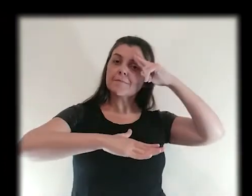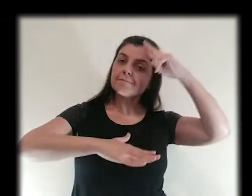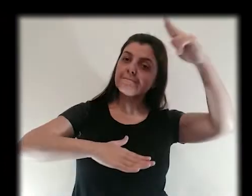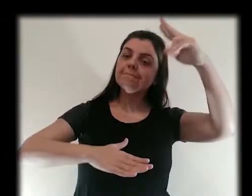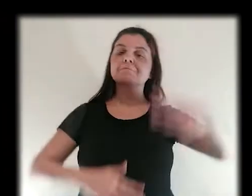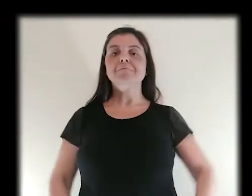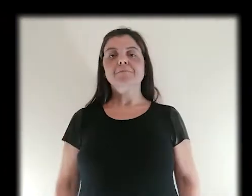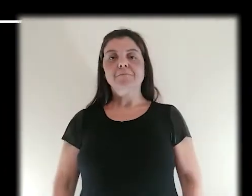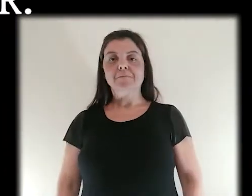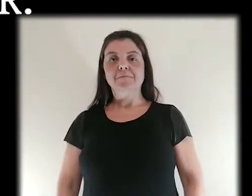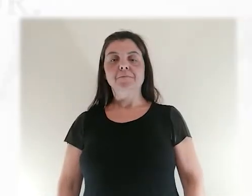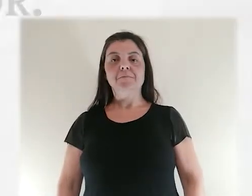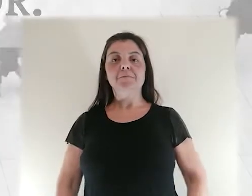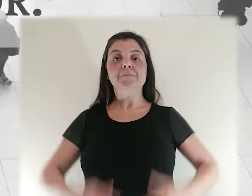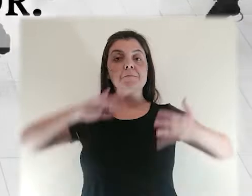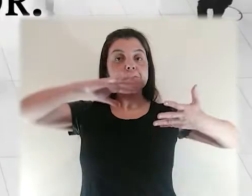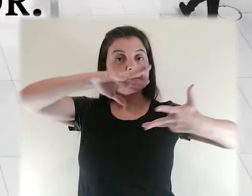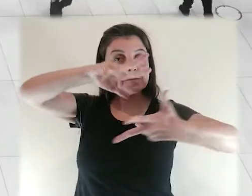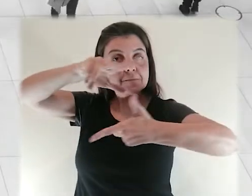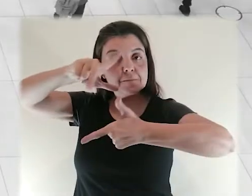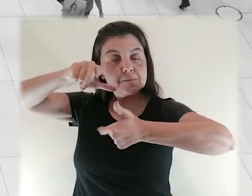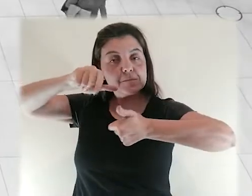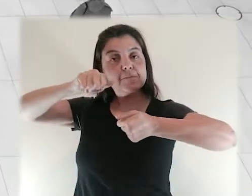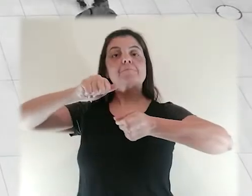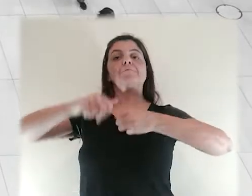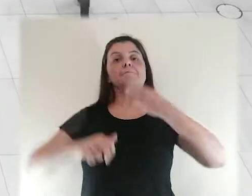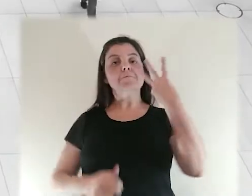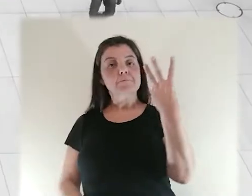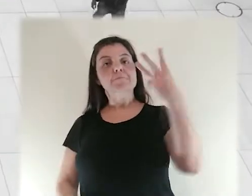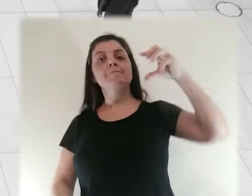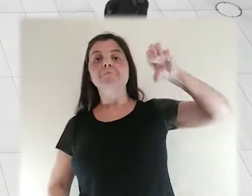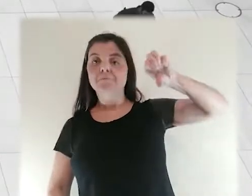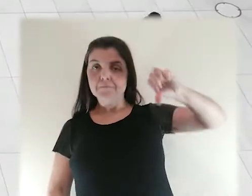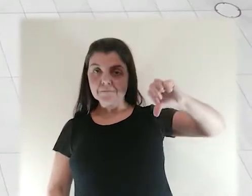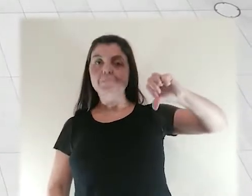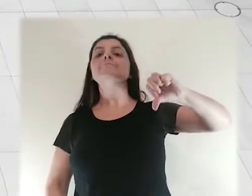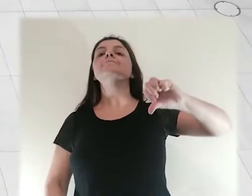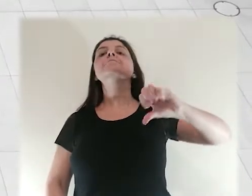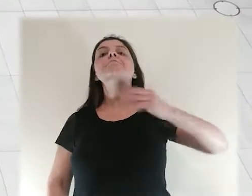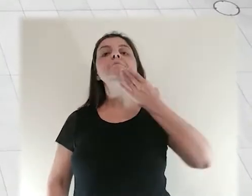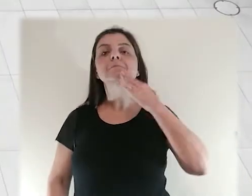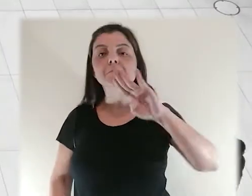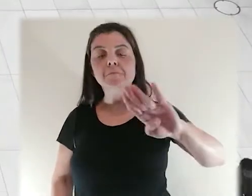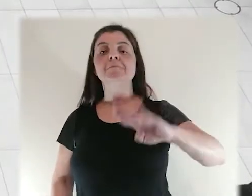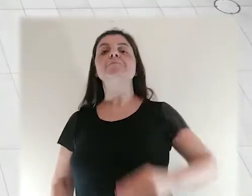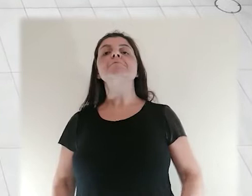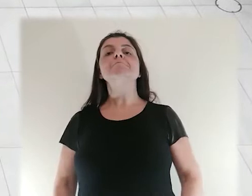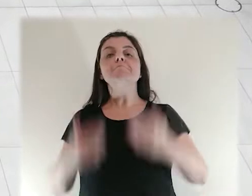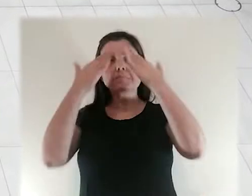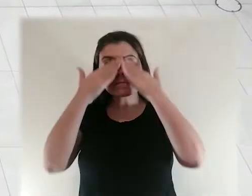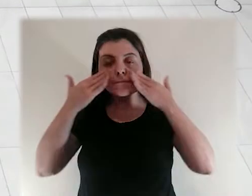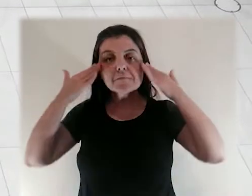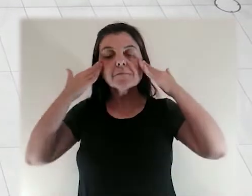o seu Deus. Eu sou o Senhor. No mundo, há mais de 39 milhões de pessoas que não enxergam, e essa realidade